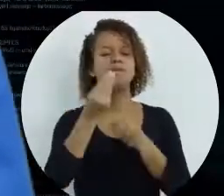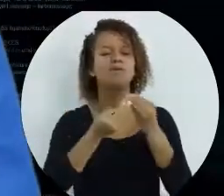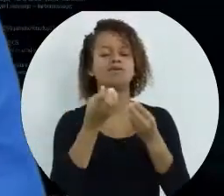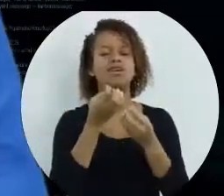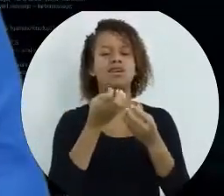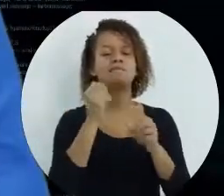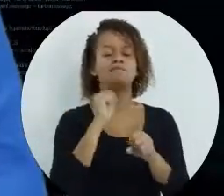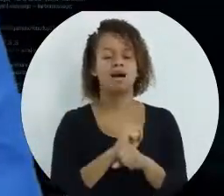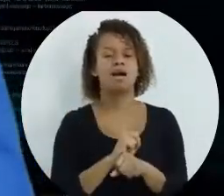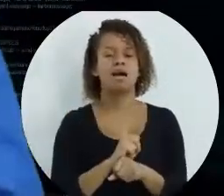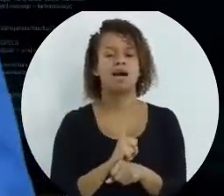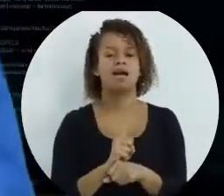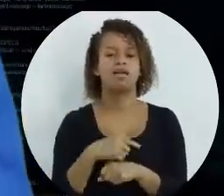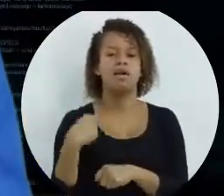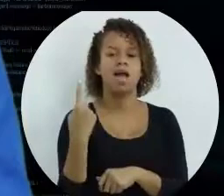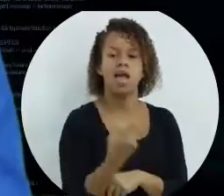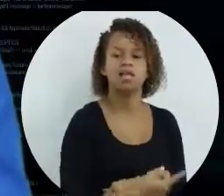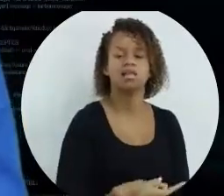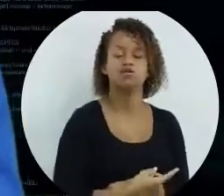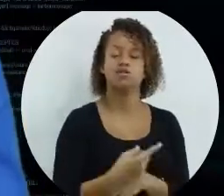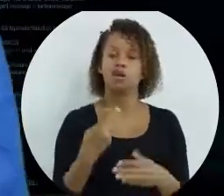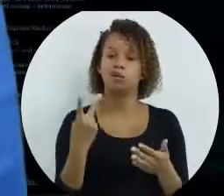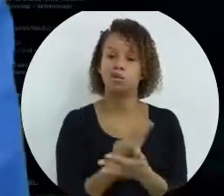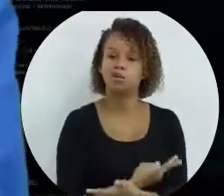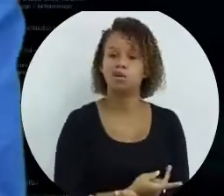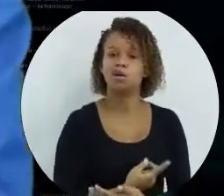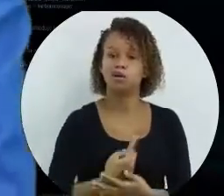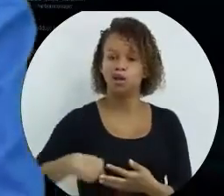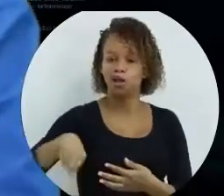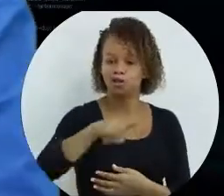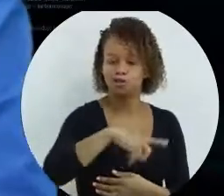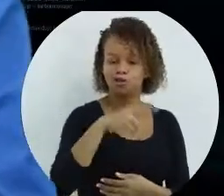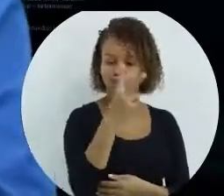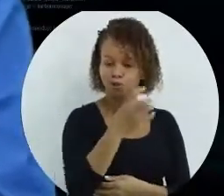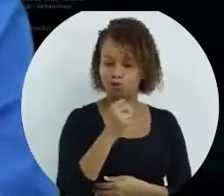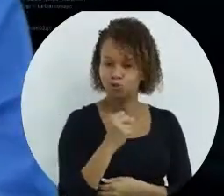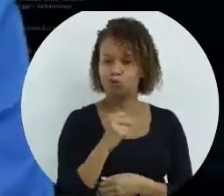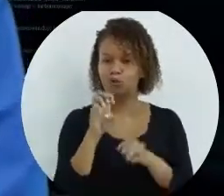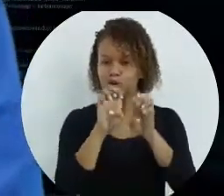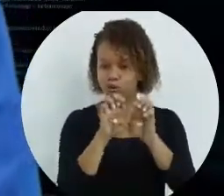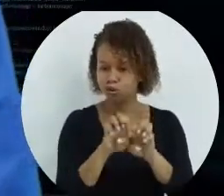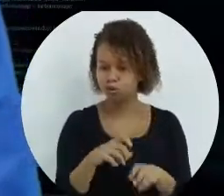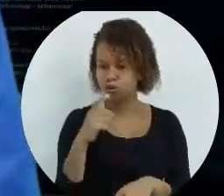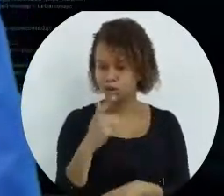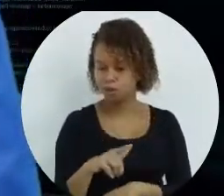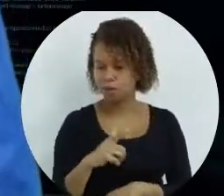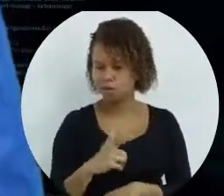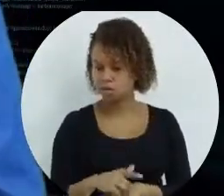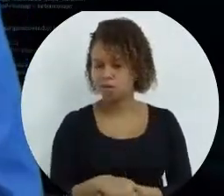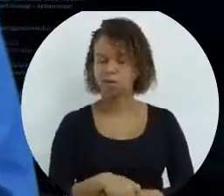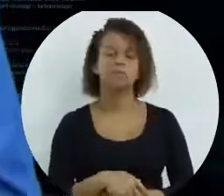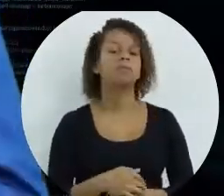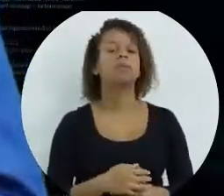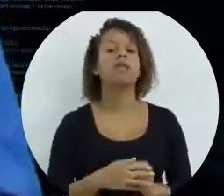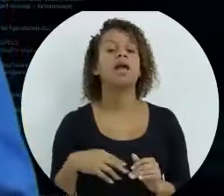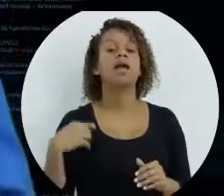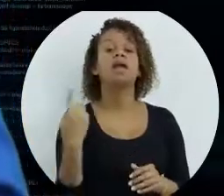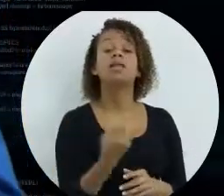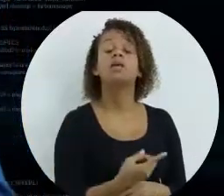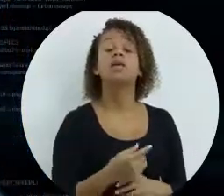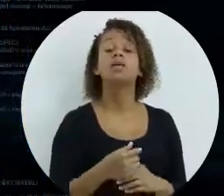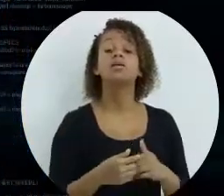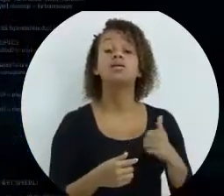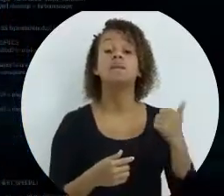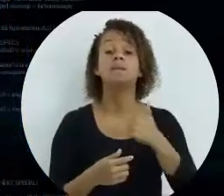vai querer parar. Então, é esse tipo de situação que entra essas outras duas estruturas de repetição. Então, nesse